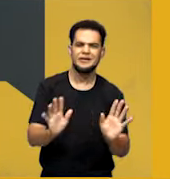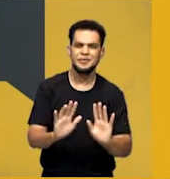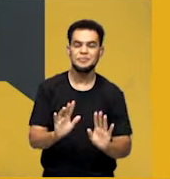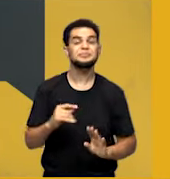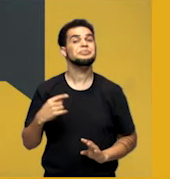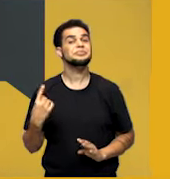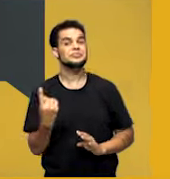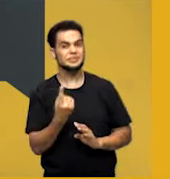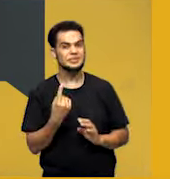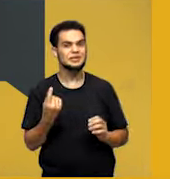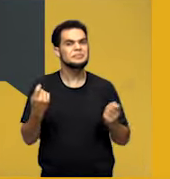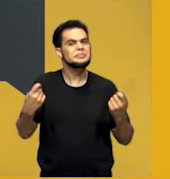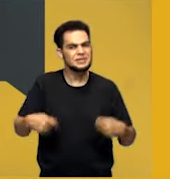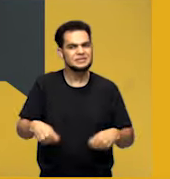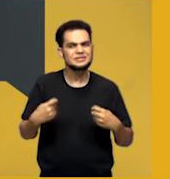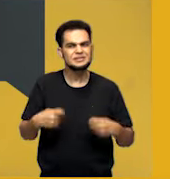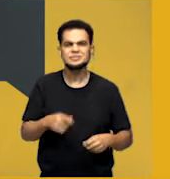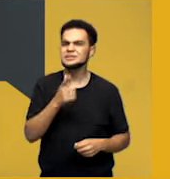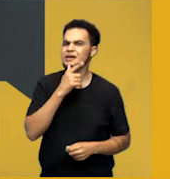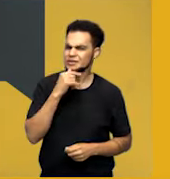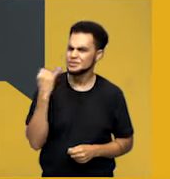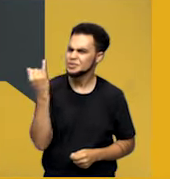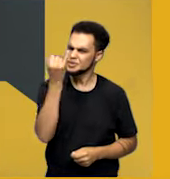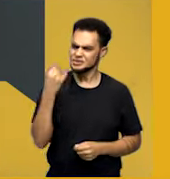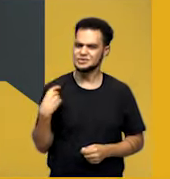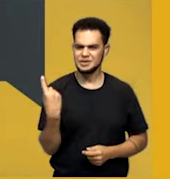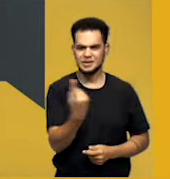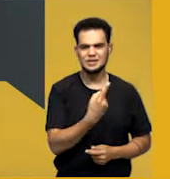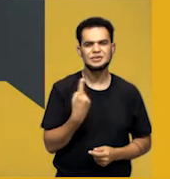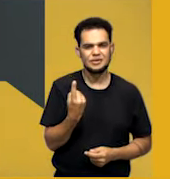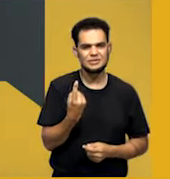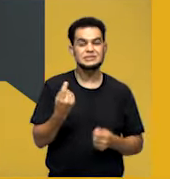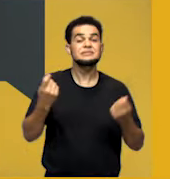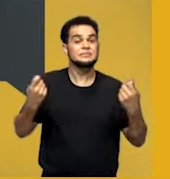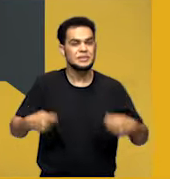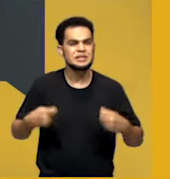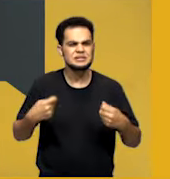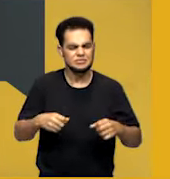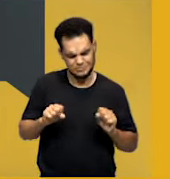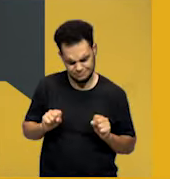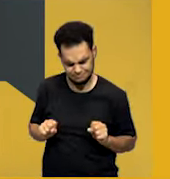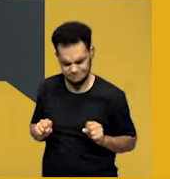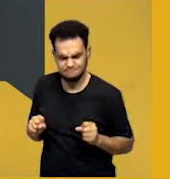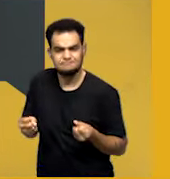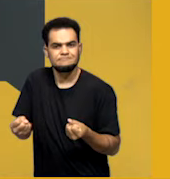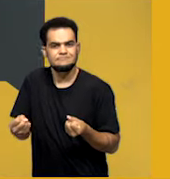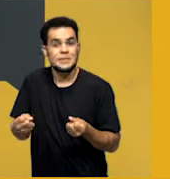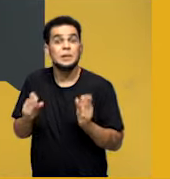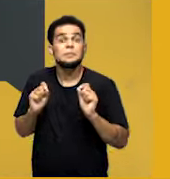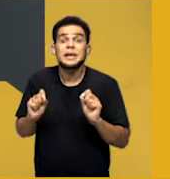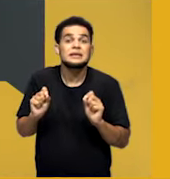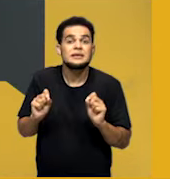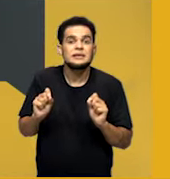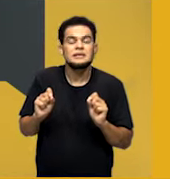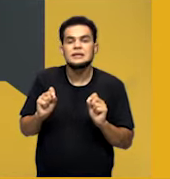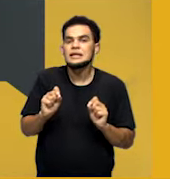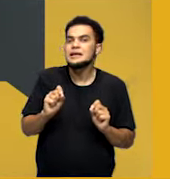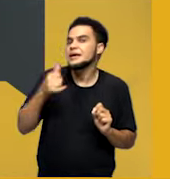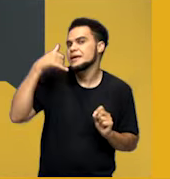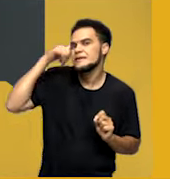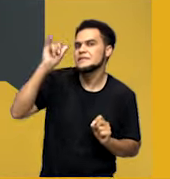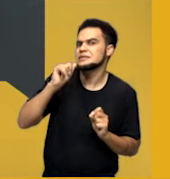precisamos, ela é vital para nós, não é mesmo? Então, nós temos que fazer um esforço para não